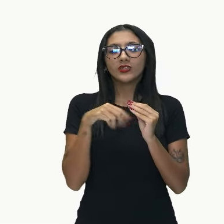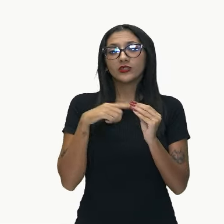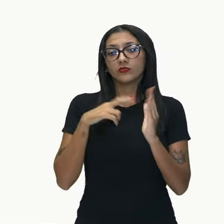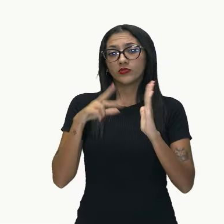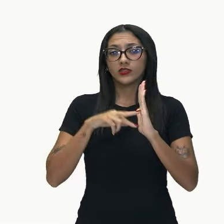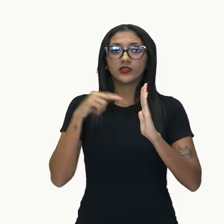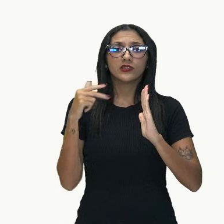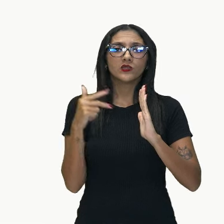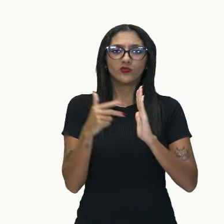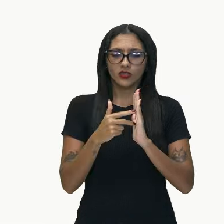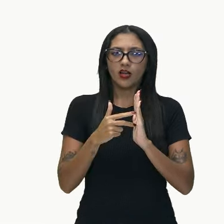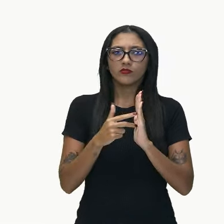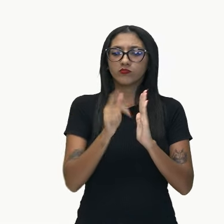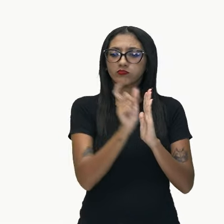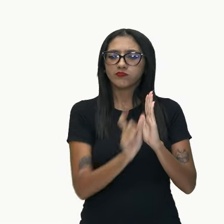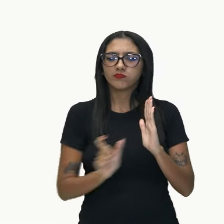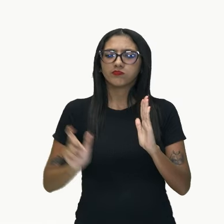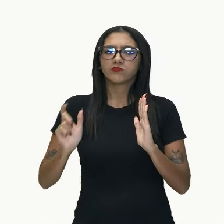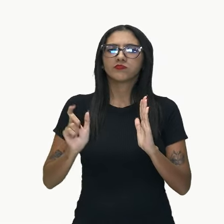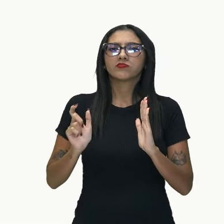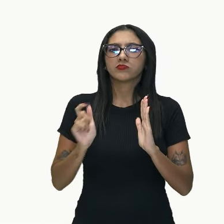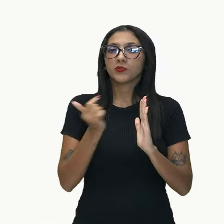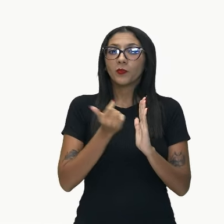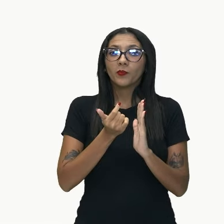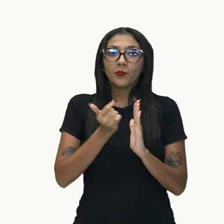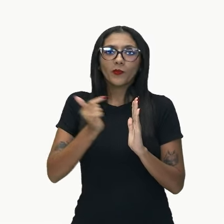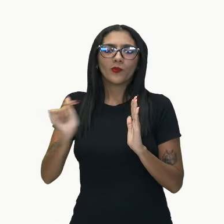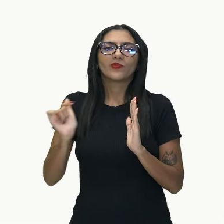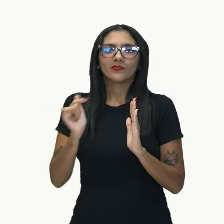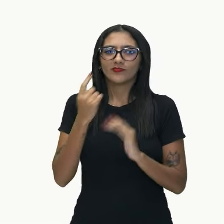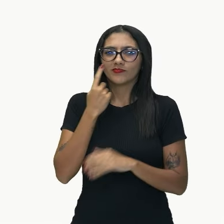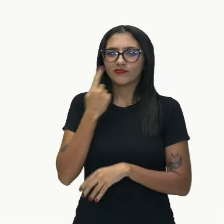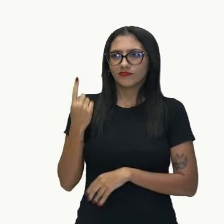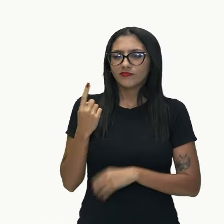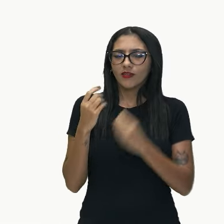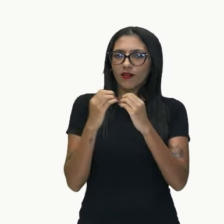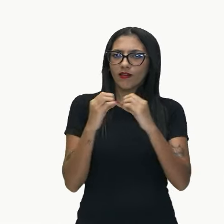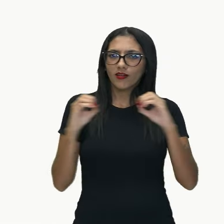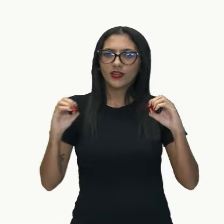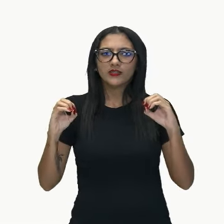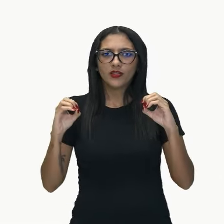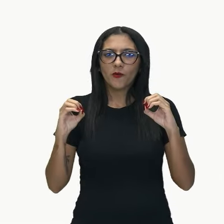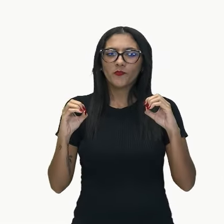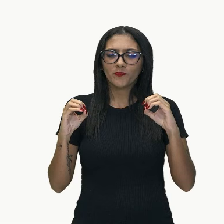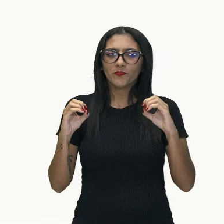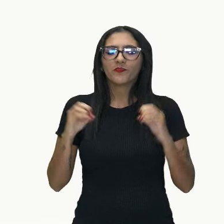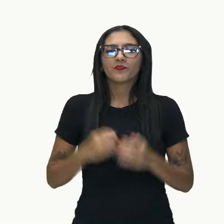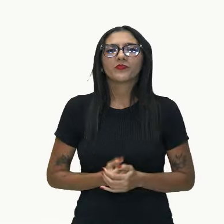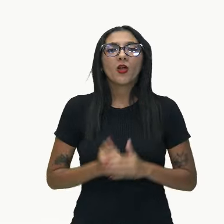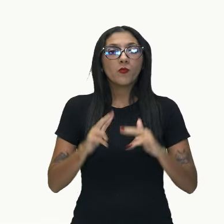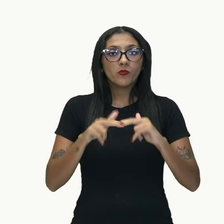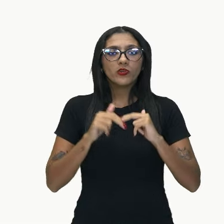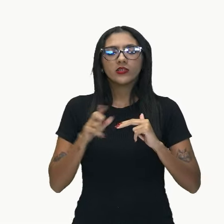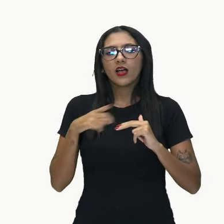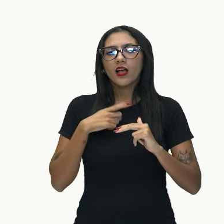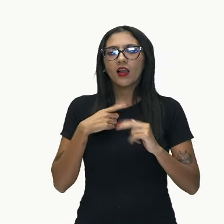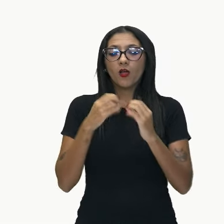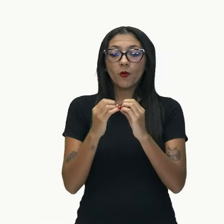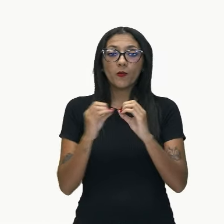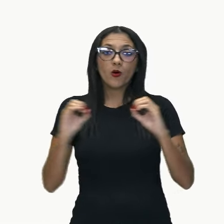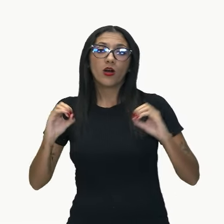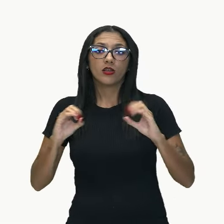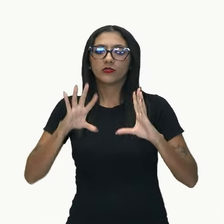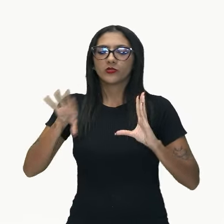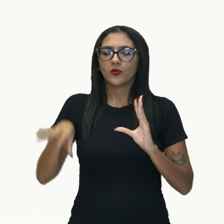apareceu em forma de uma oração inteira, tá? Então, essa oração, ela é uma oração que complementa